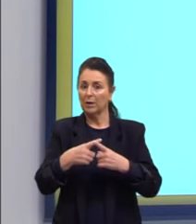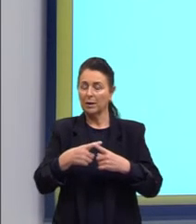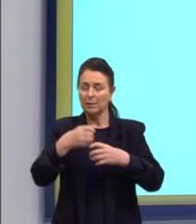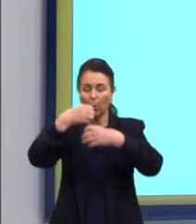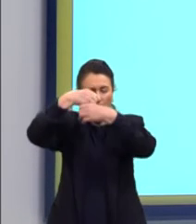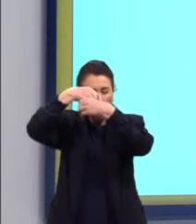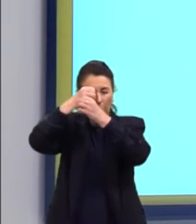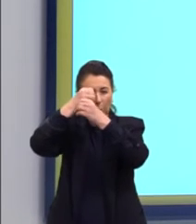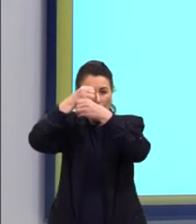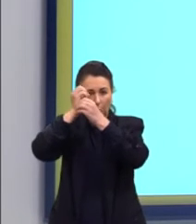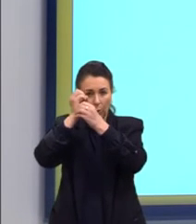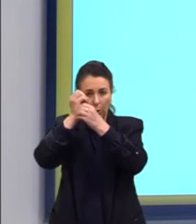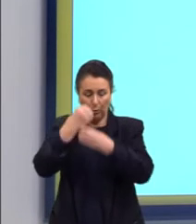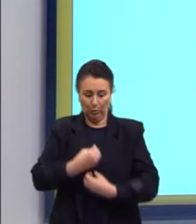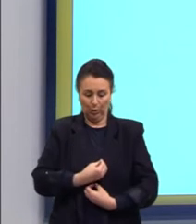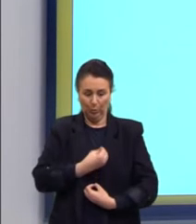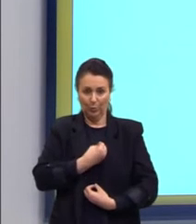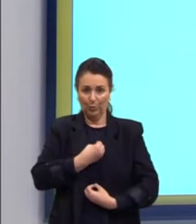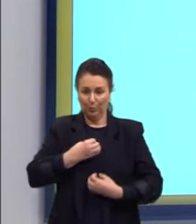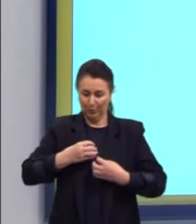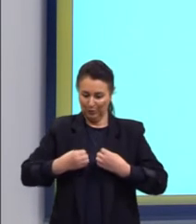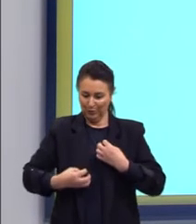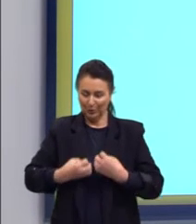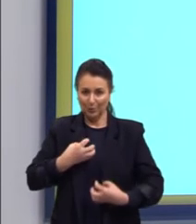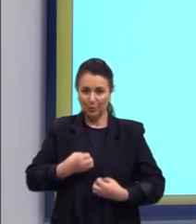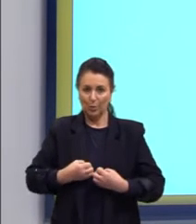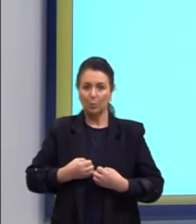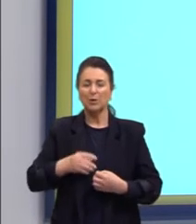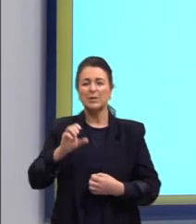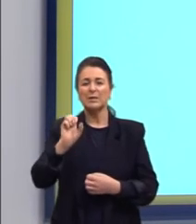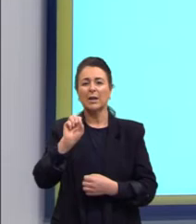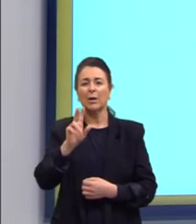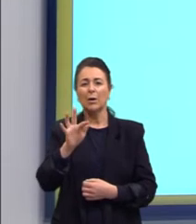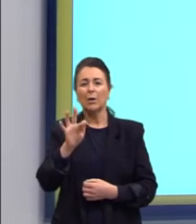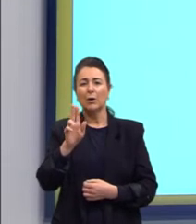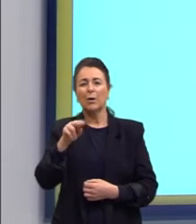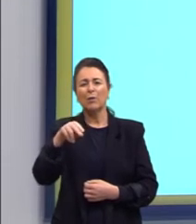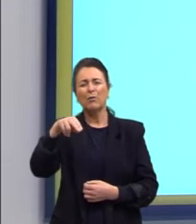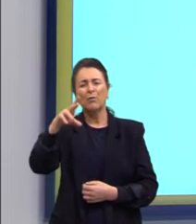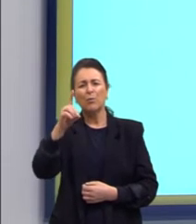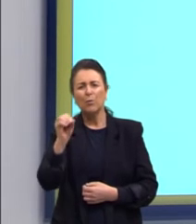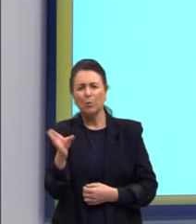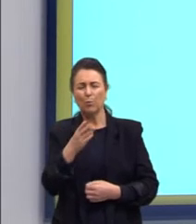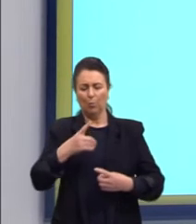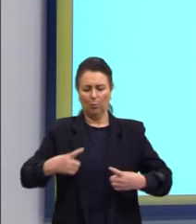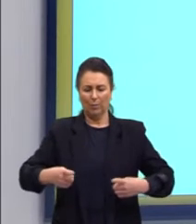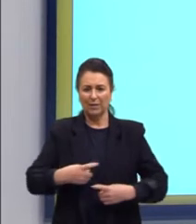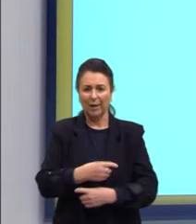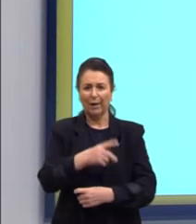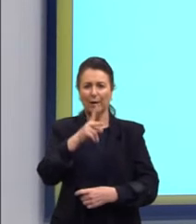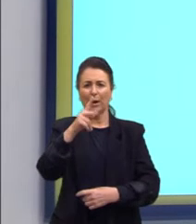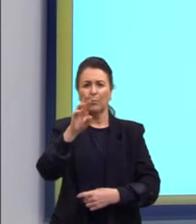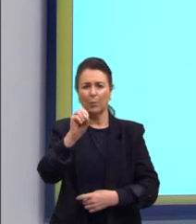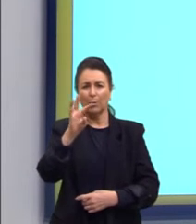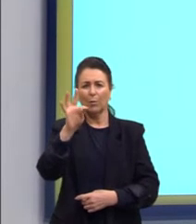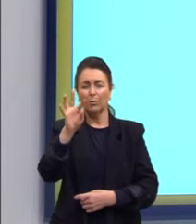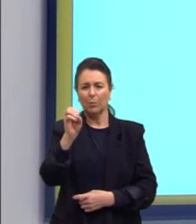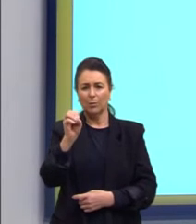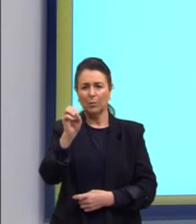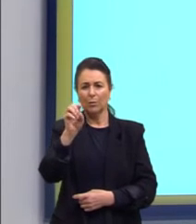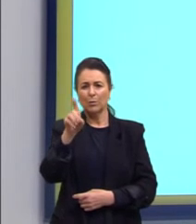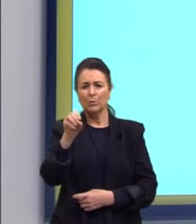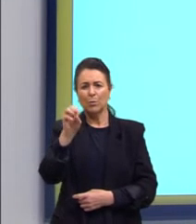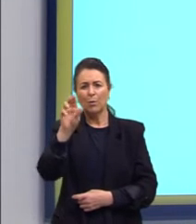-organismos vivos, micro-organismos podem ser fungos, né? Protozoários, podem ser bactérias, podem ser vários,